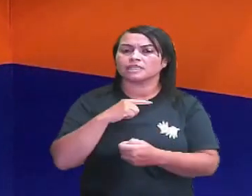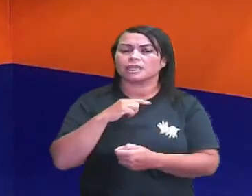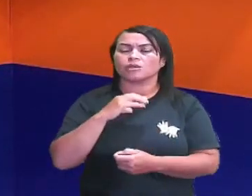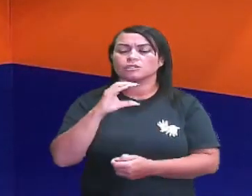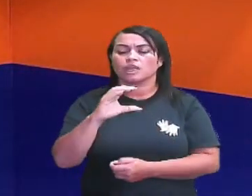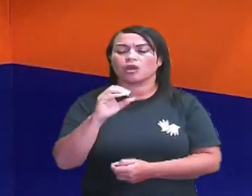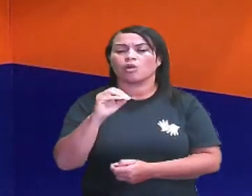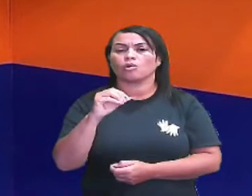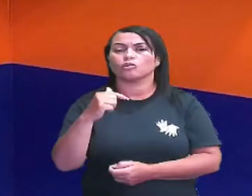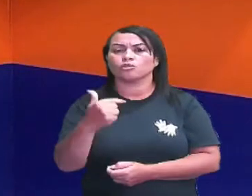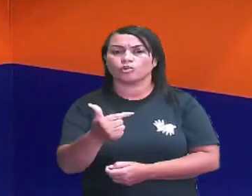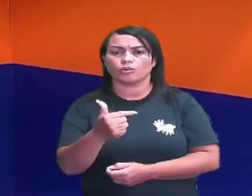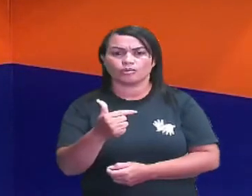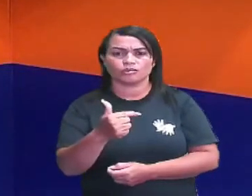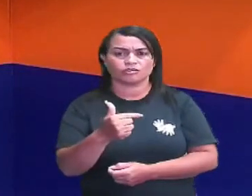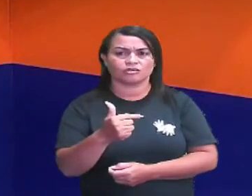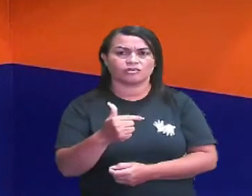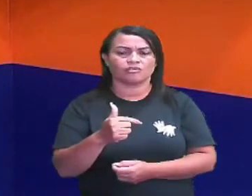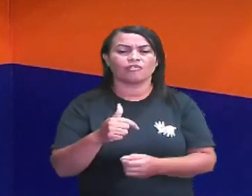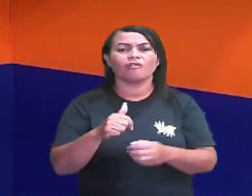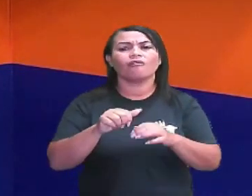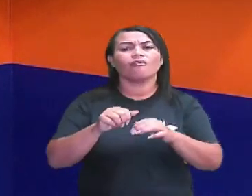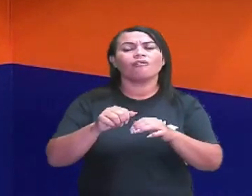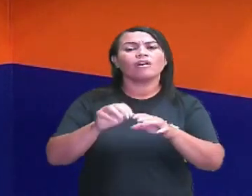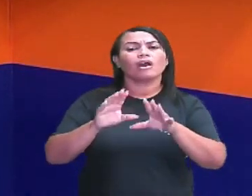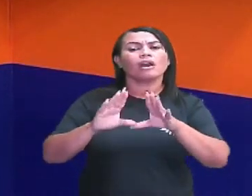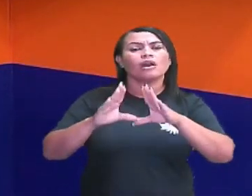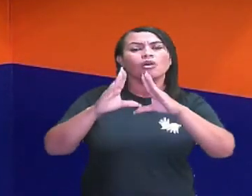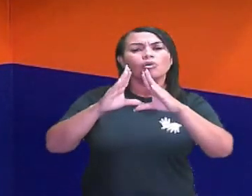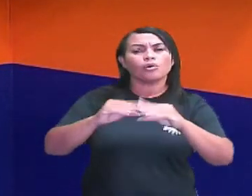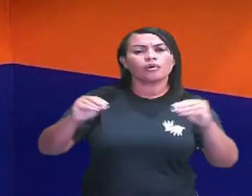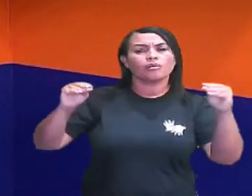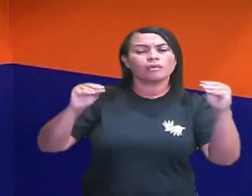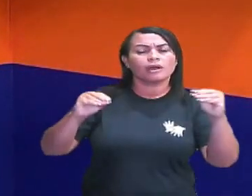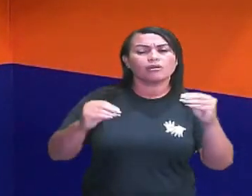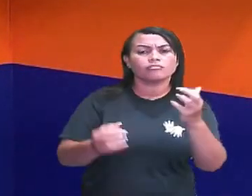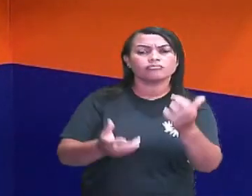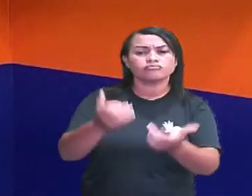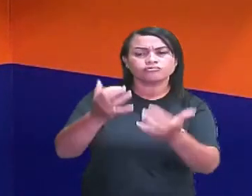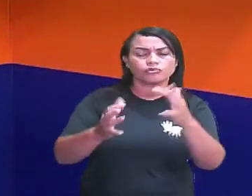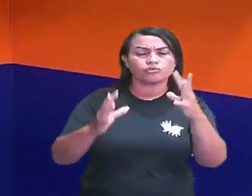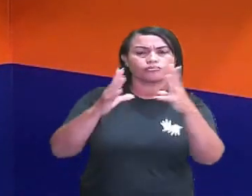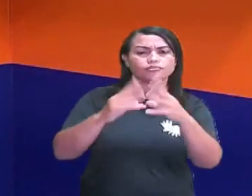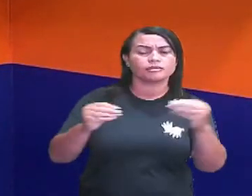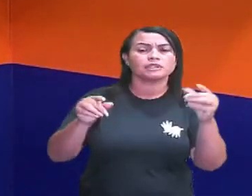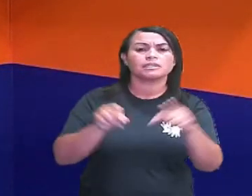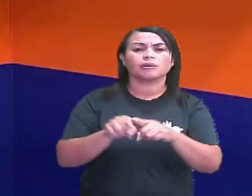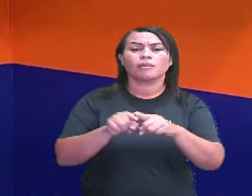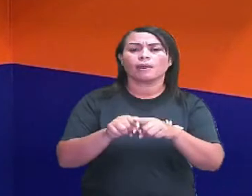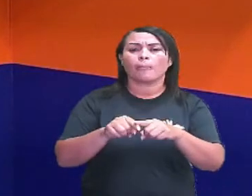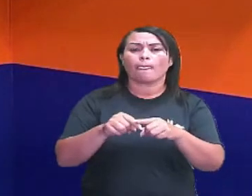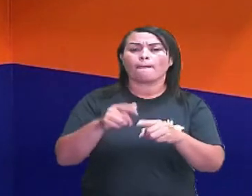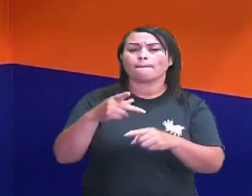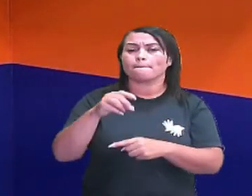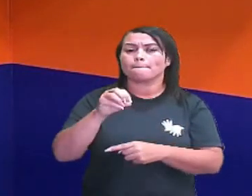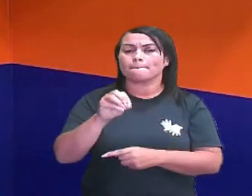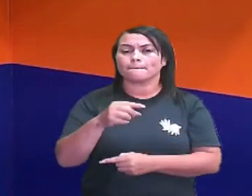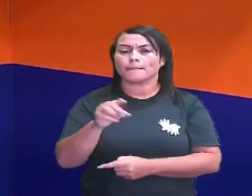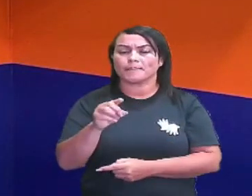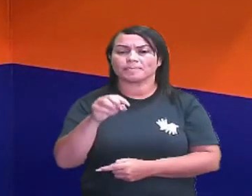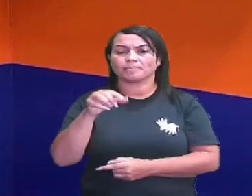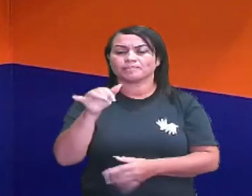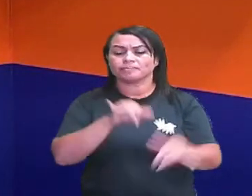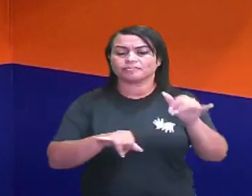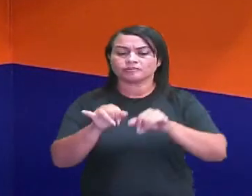CO2 vai tirar o oxigênio do local e o fogo vai apagar. E o pó químico também vai recobrir toda a superfície que pode ser queimada,